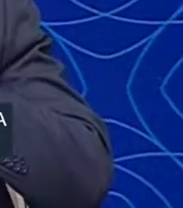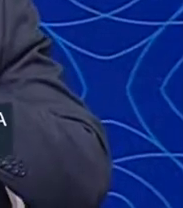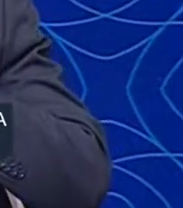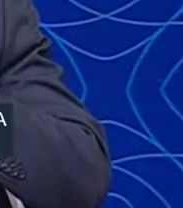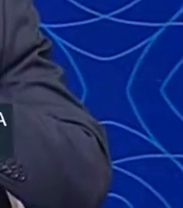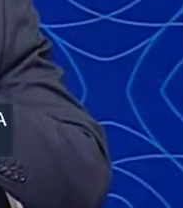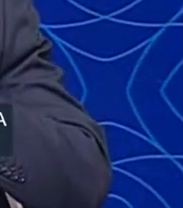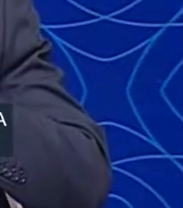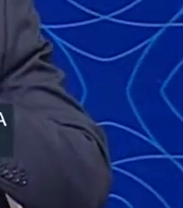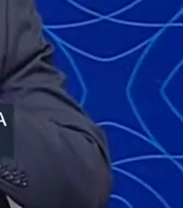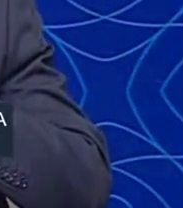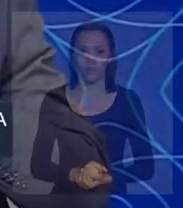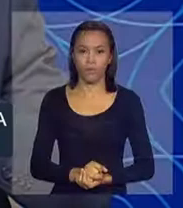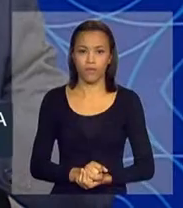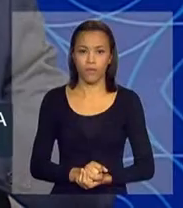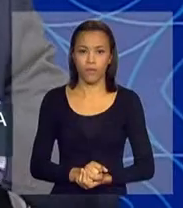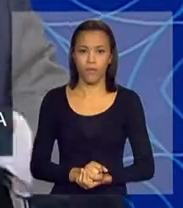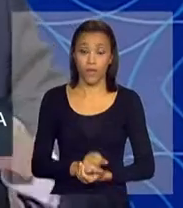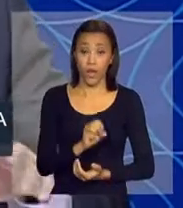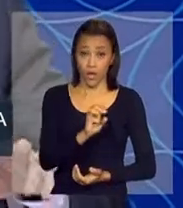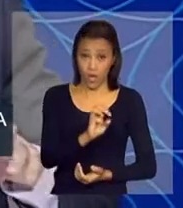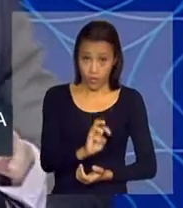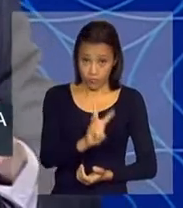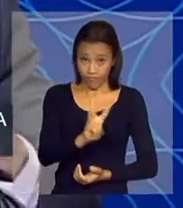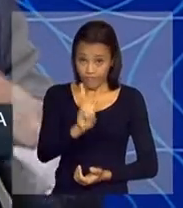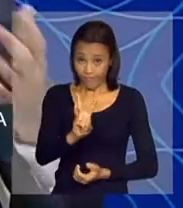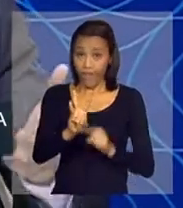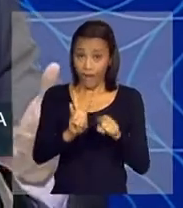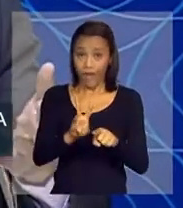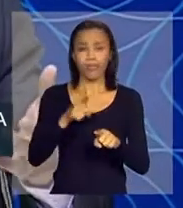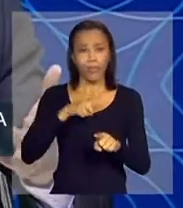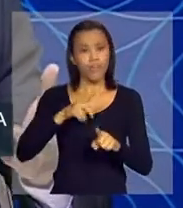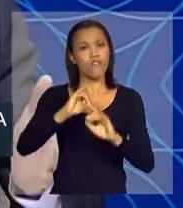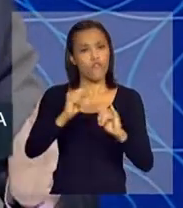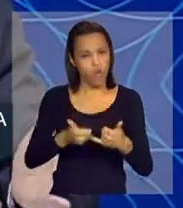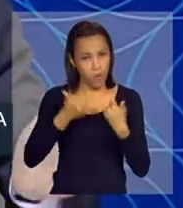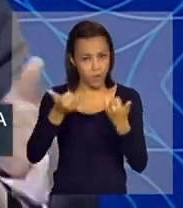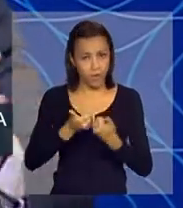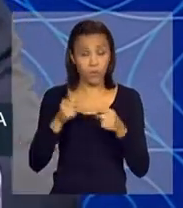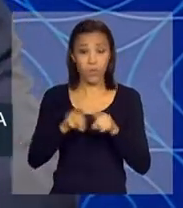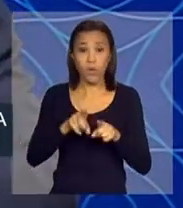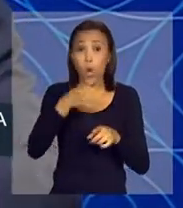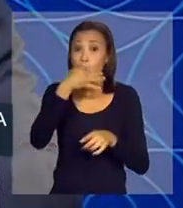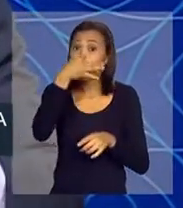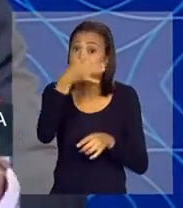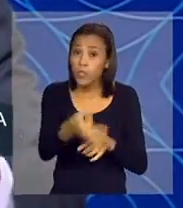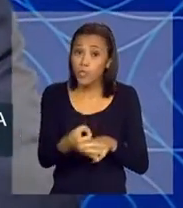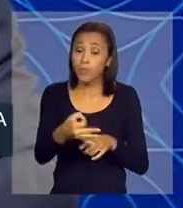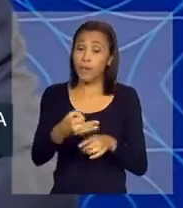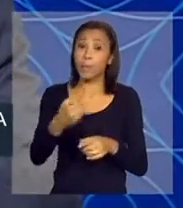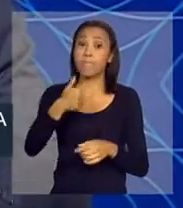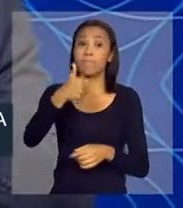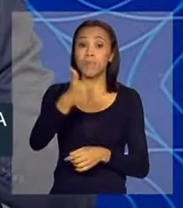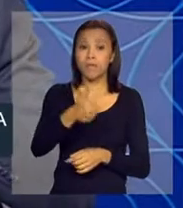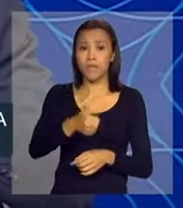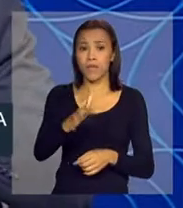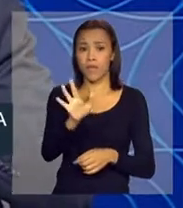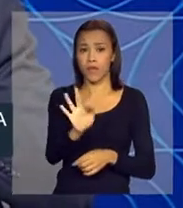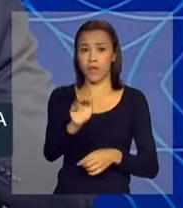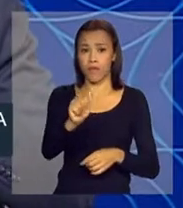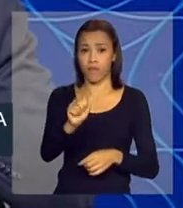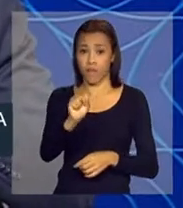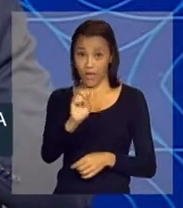Lá no site tem a informação e a sugestão de que, para esta primeira fase, que é a Copa das Confederações,